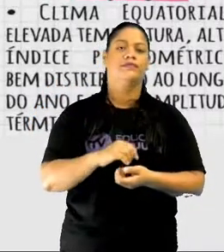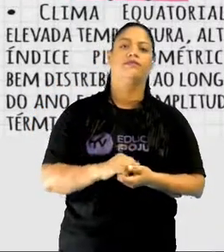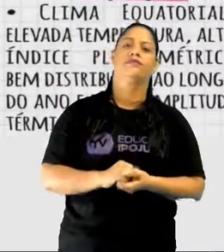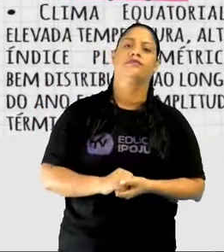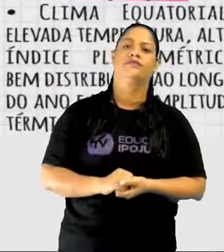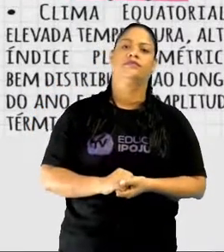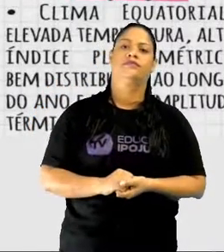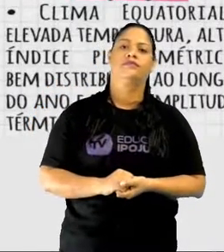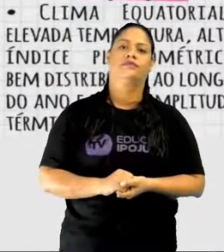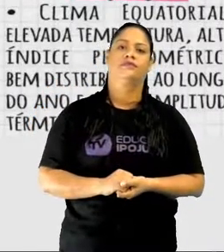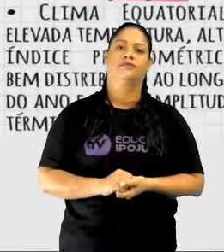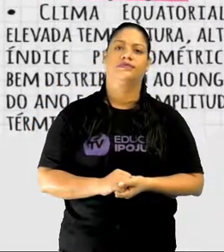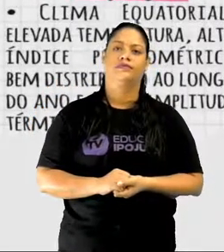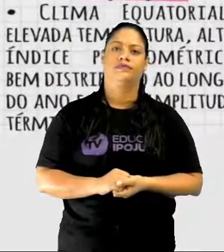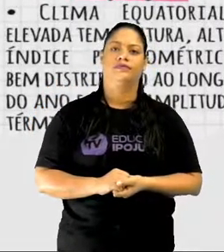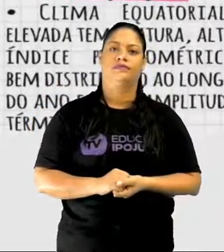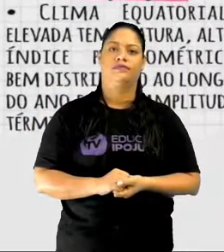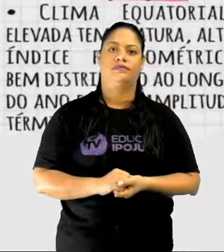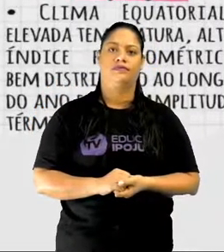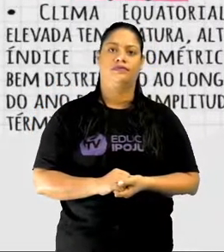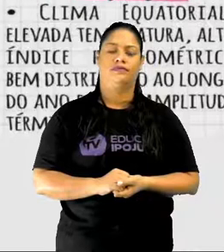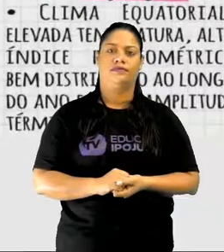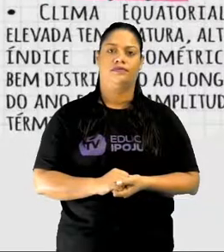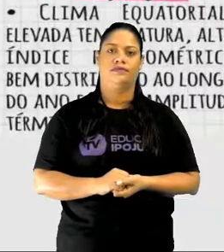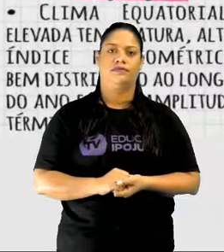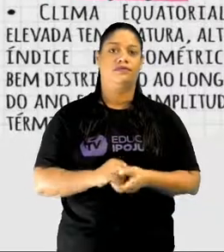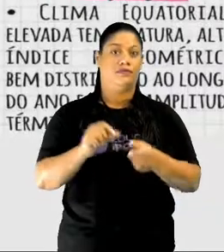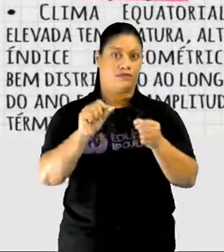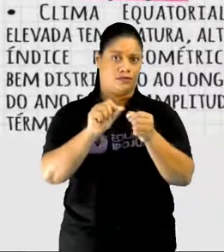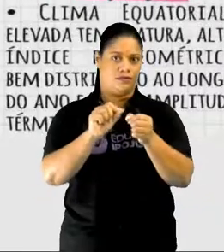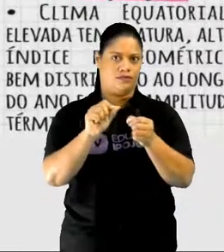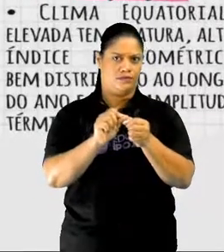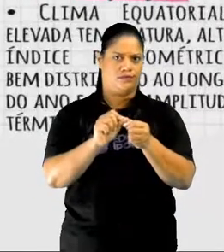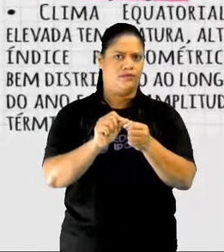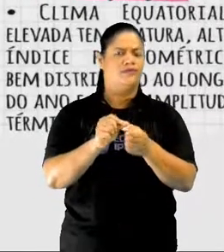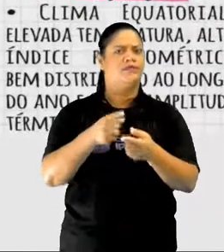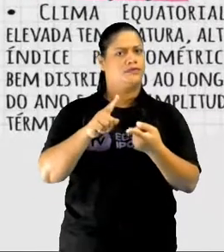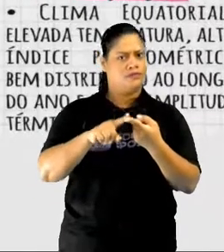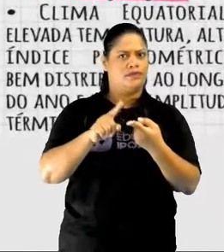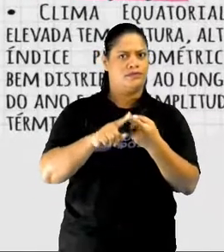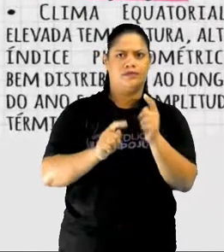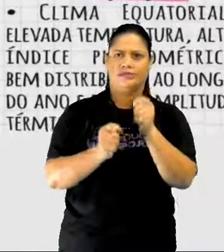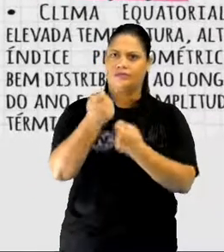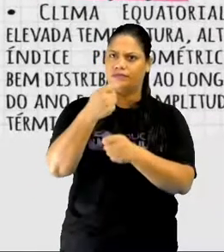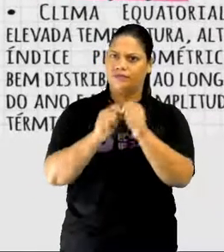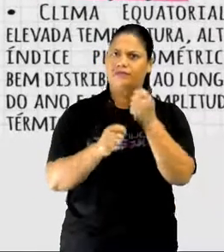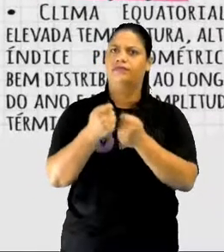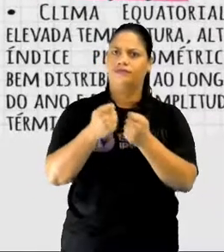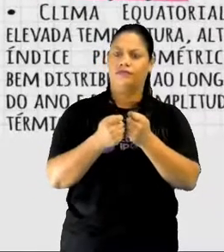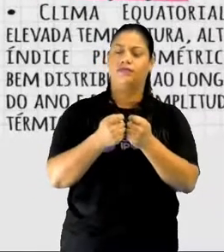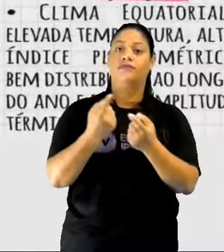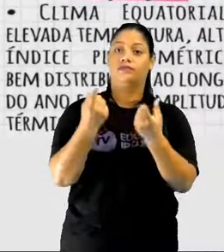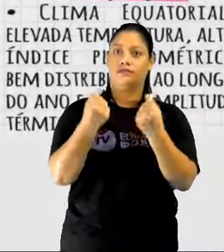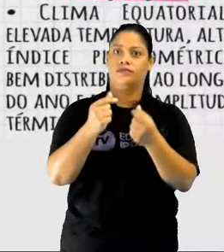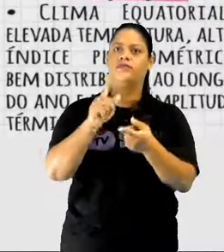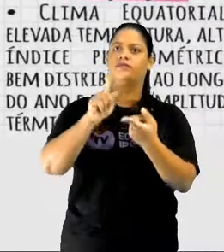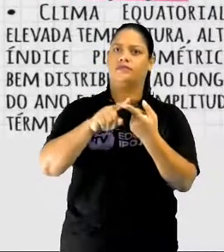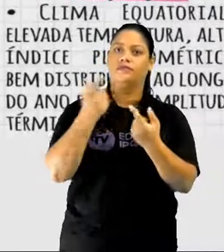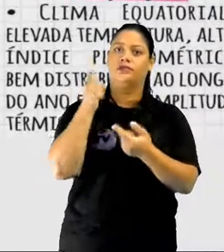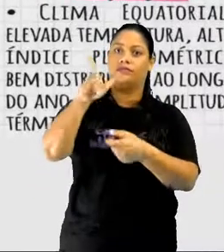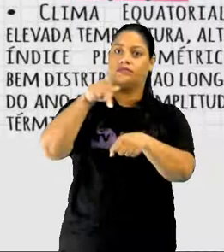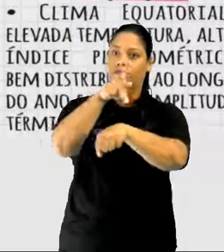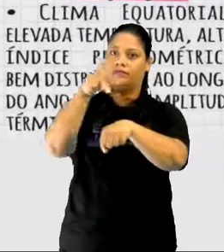questão dos investimentos que são feitos lá pelo capital estrangeiro para